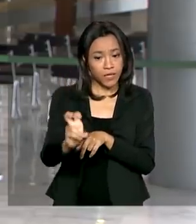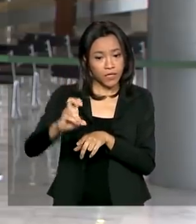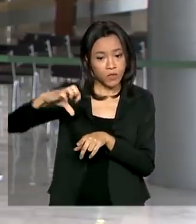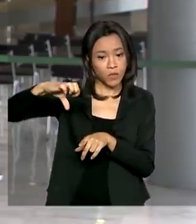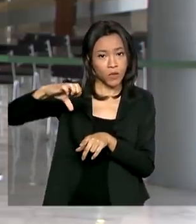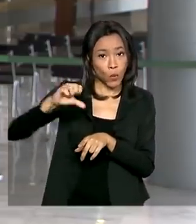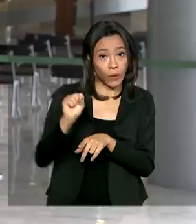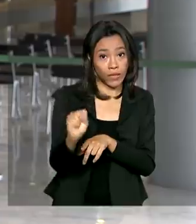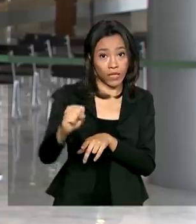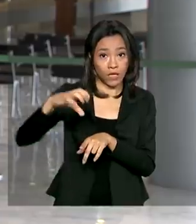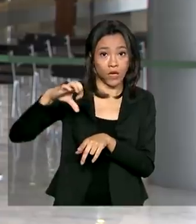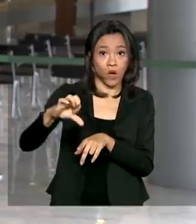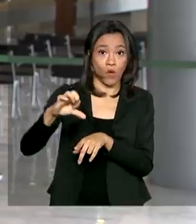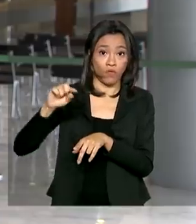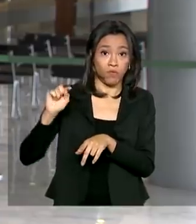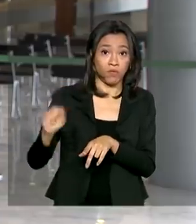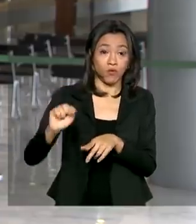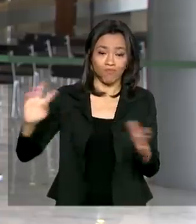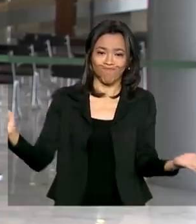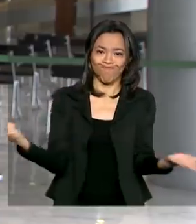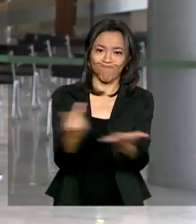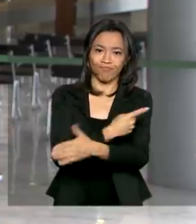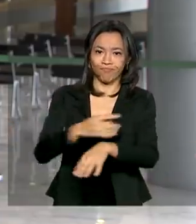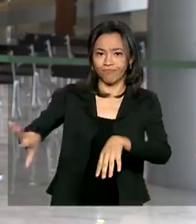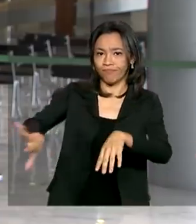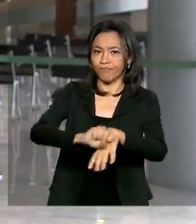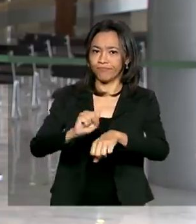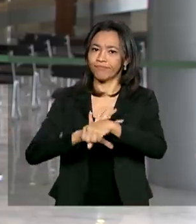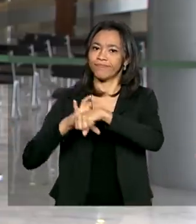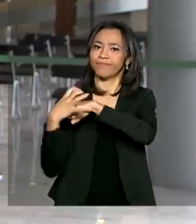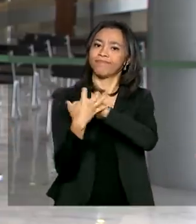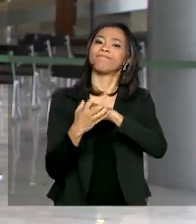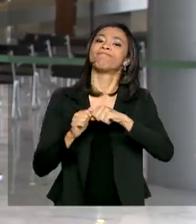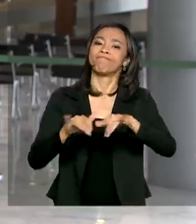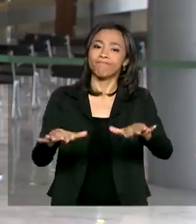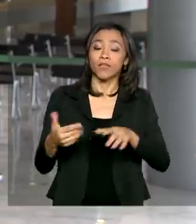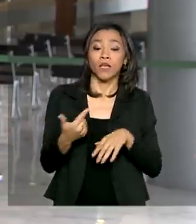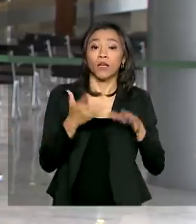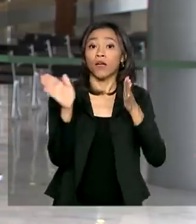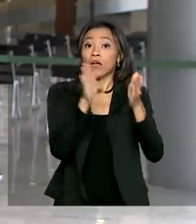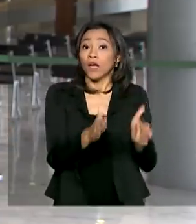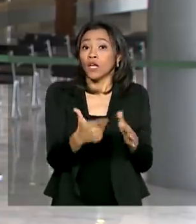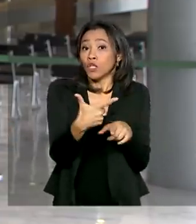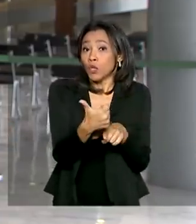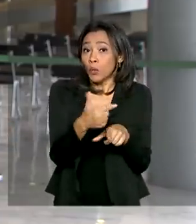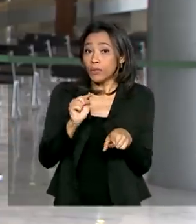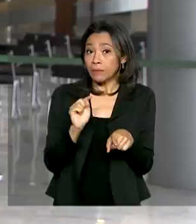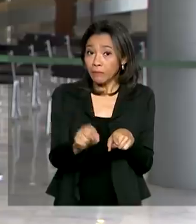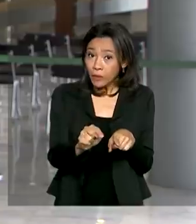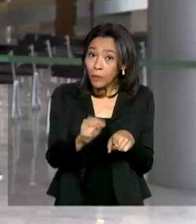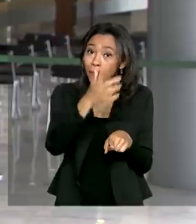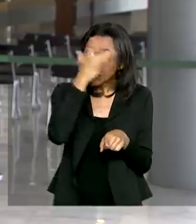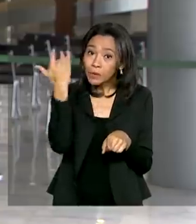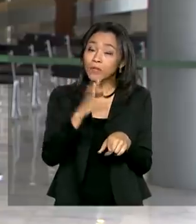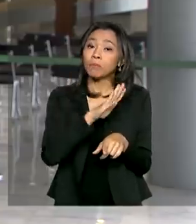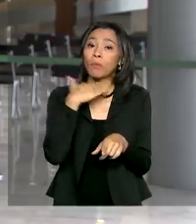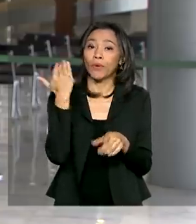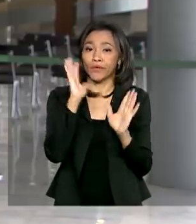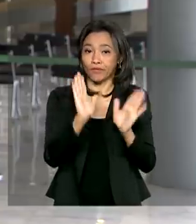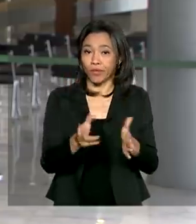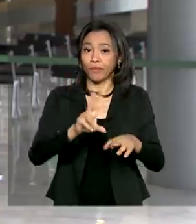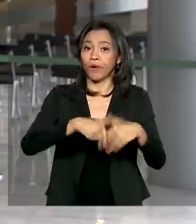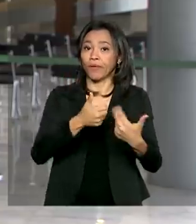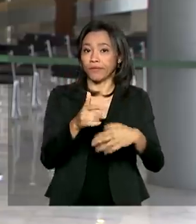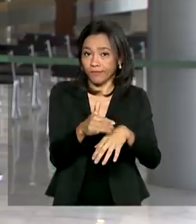casos confirmados de Covid-19. 12.400 pessoas morreram por causa da